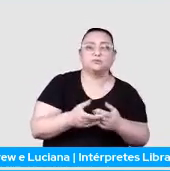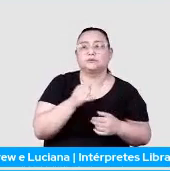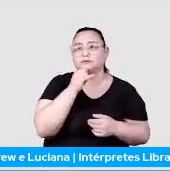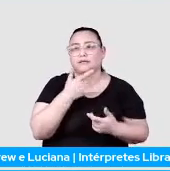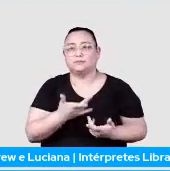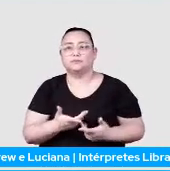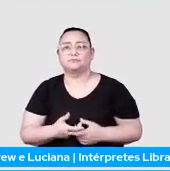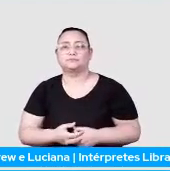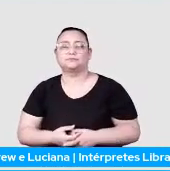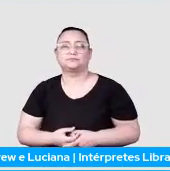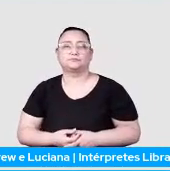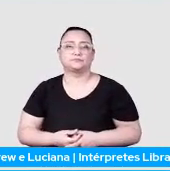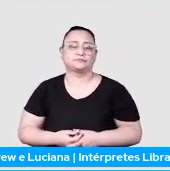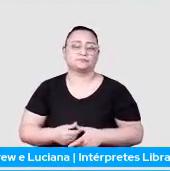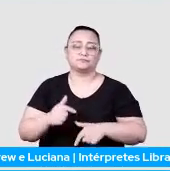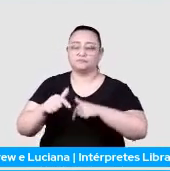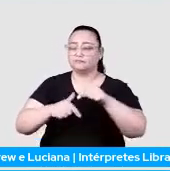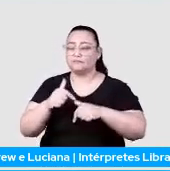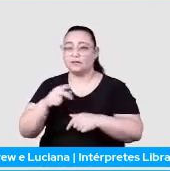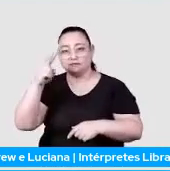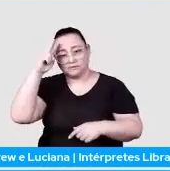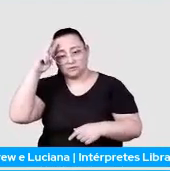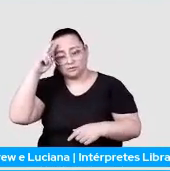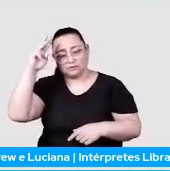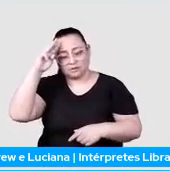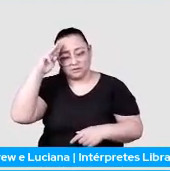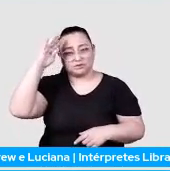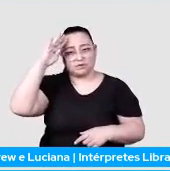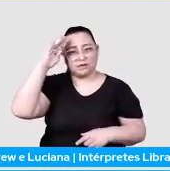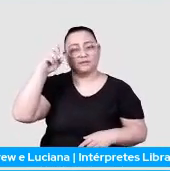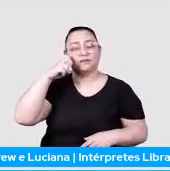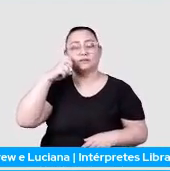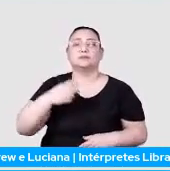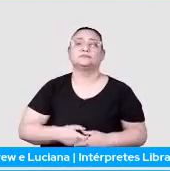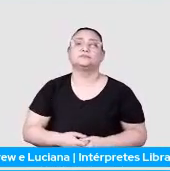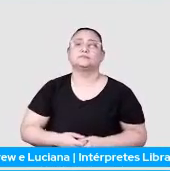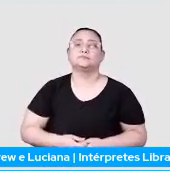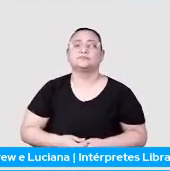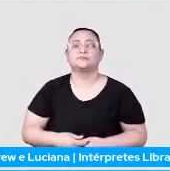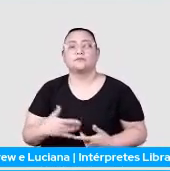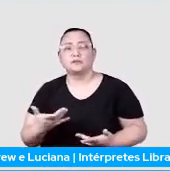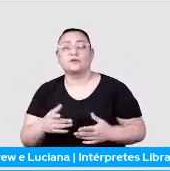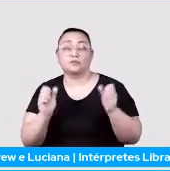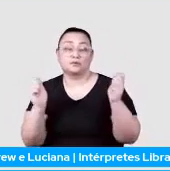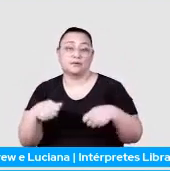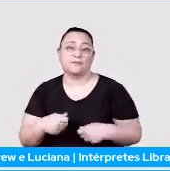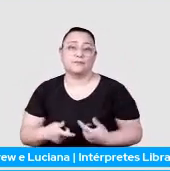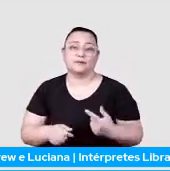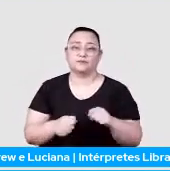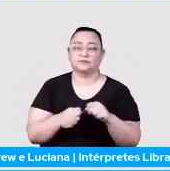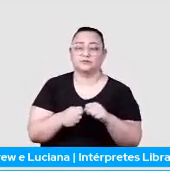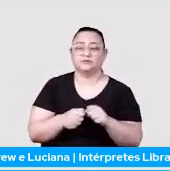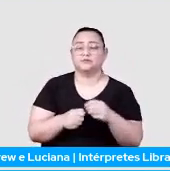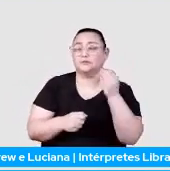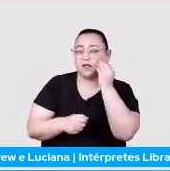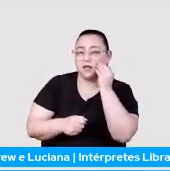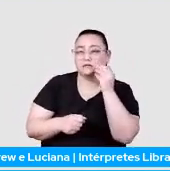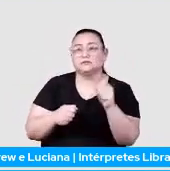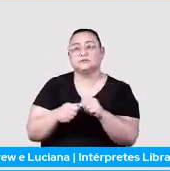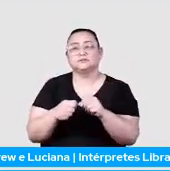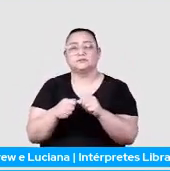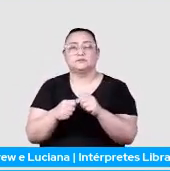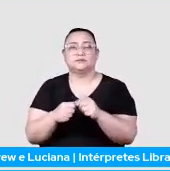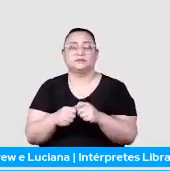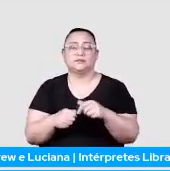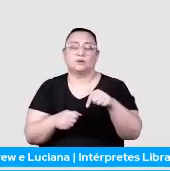a estatística do meu job de segunda-feira, de terça-feira, de quarta-feira, de quinta-feira. Então, eu sou capaz no meu sorte de teste de fazer uma query